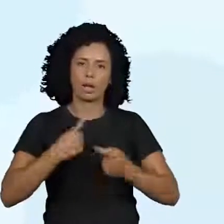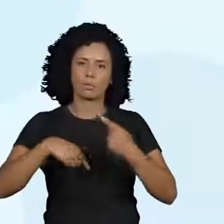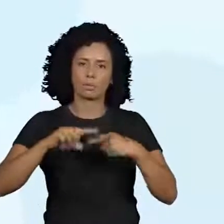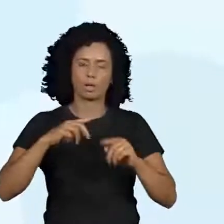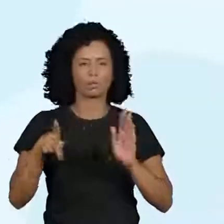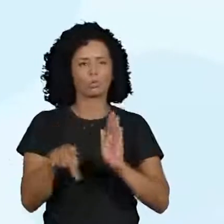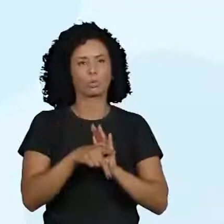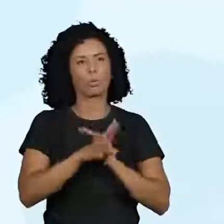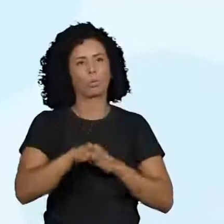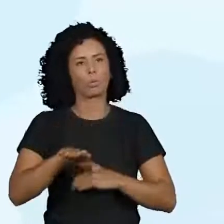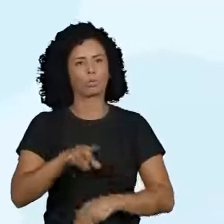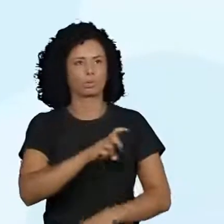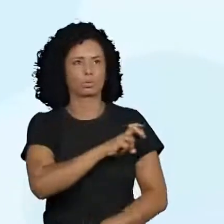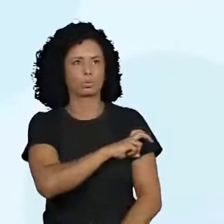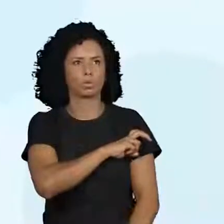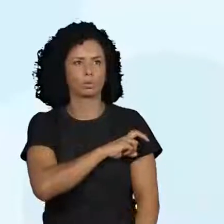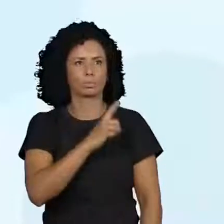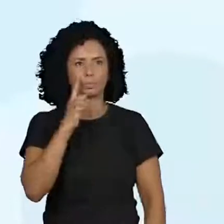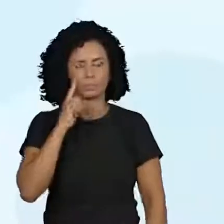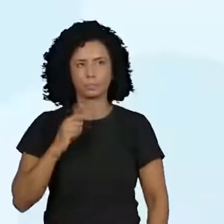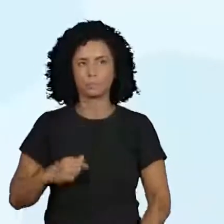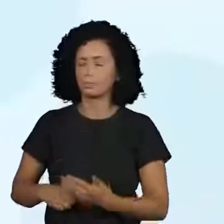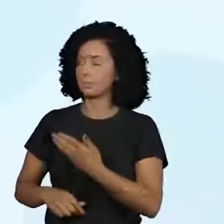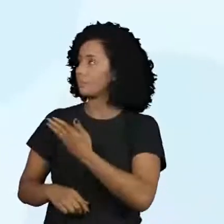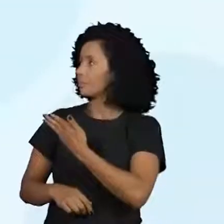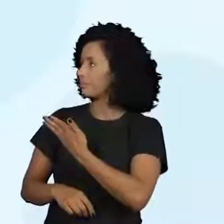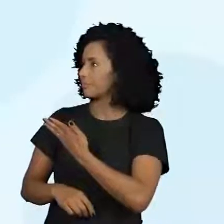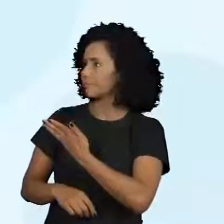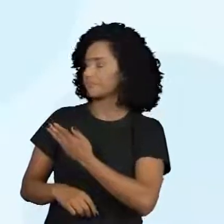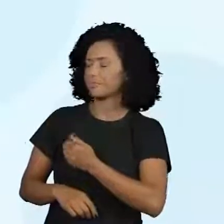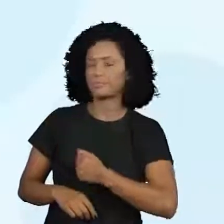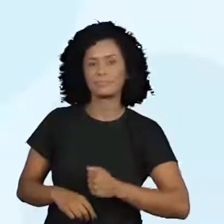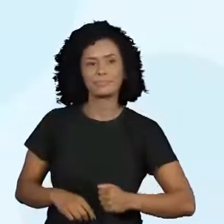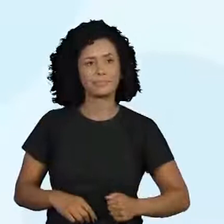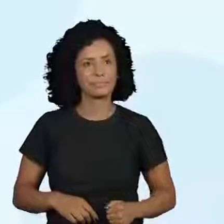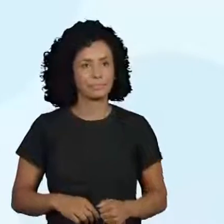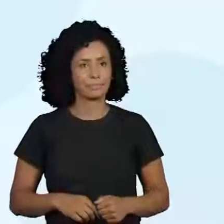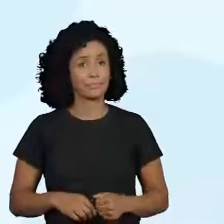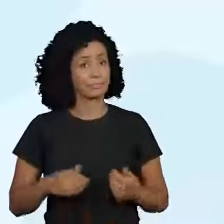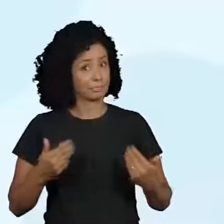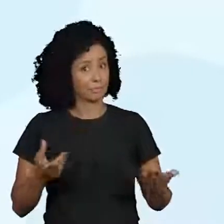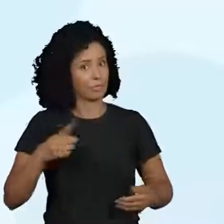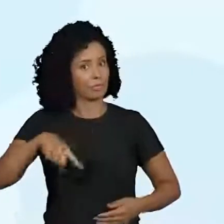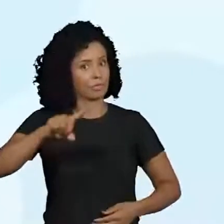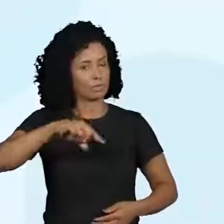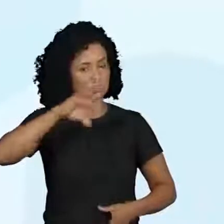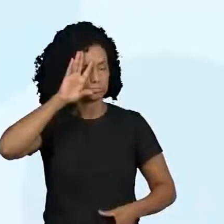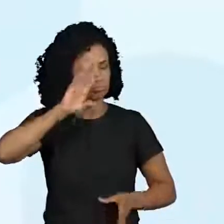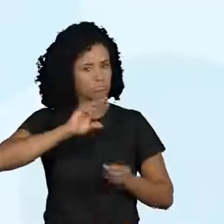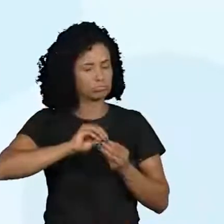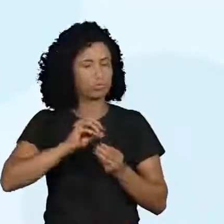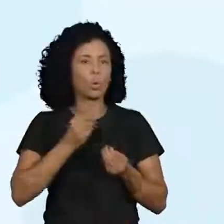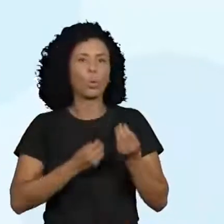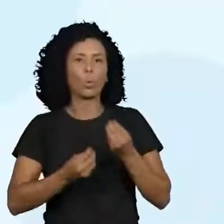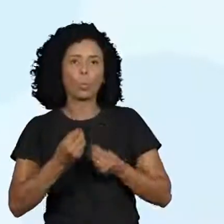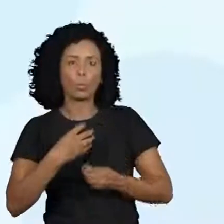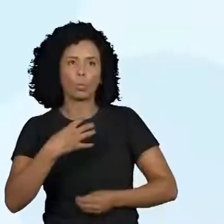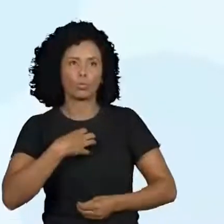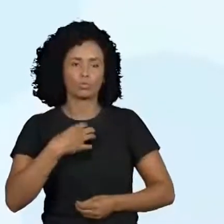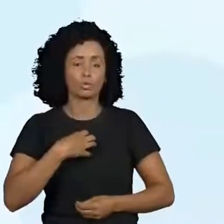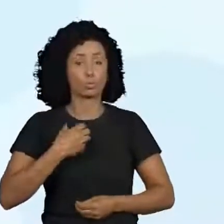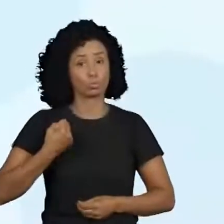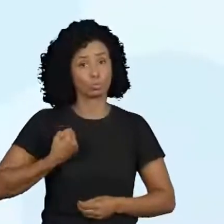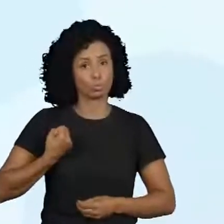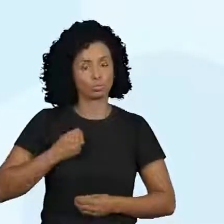EF05MA02. Nós vamos trabalhar só com a unidade de